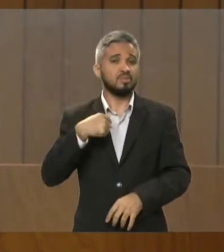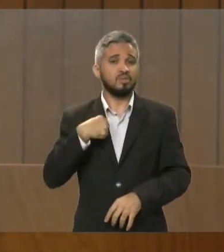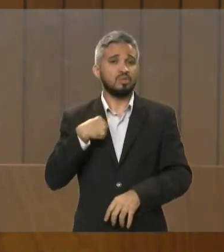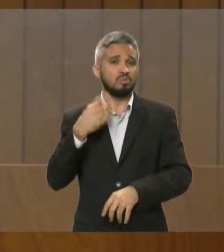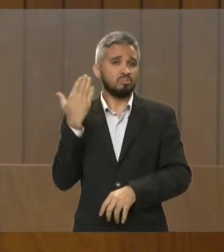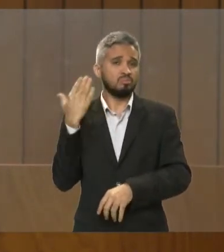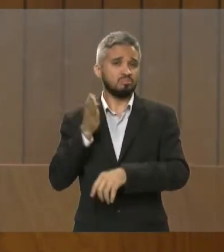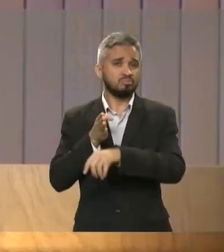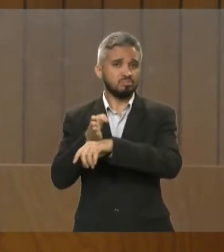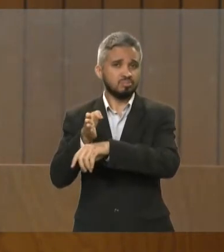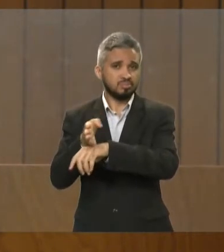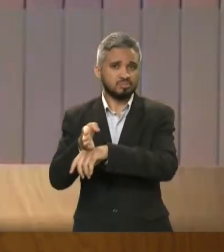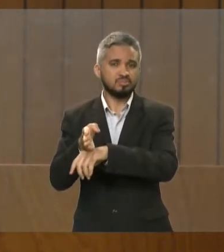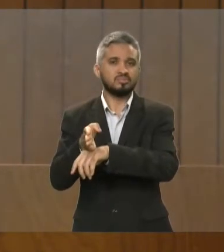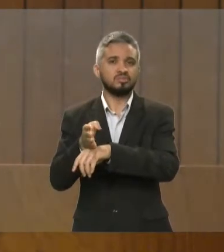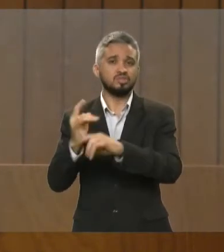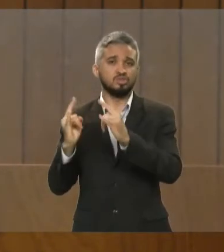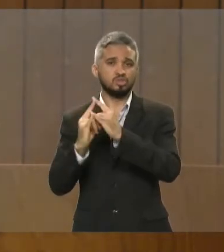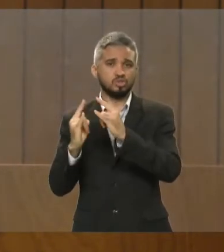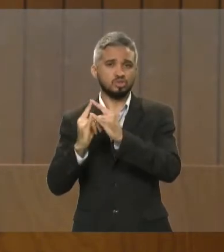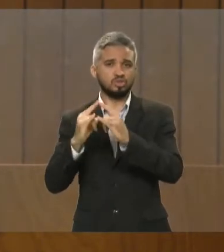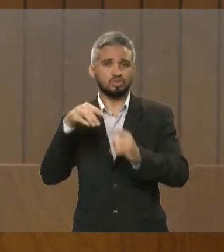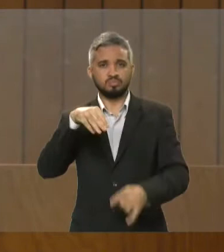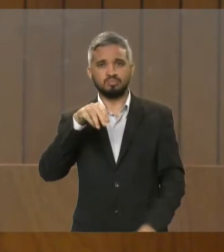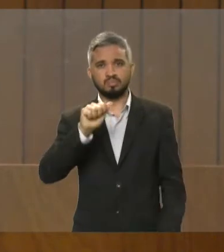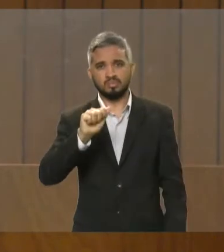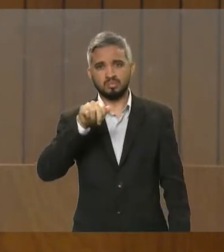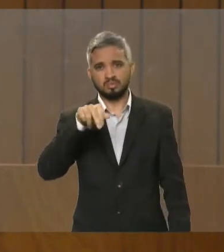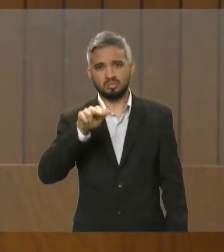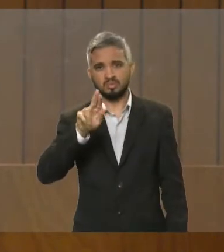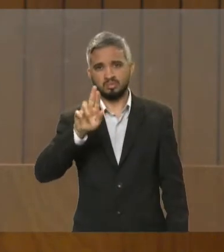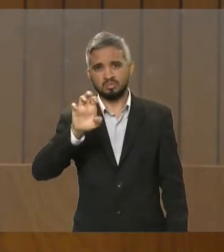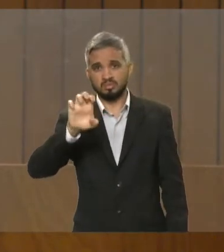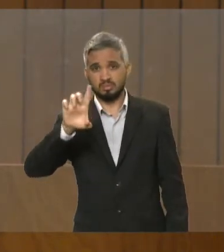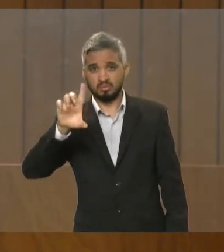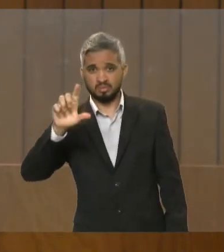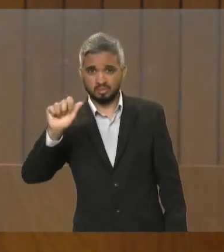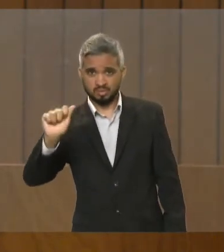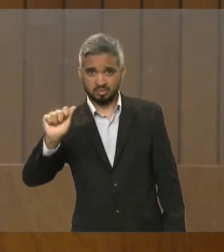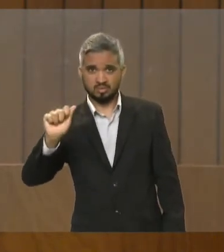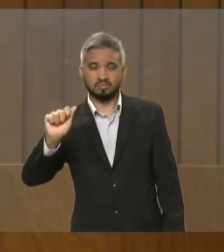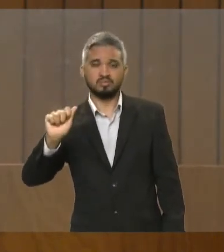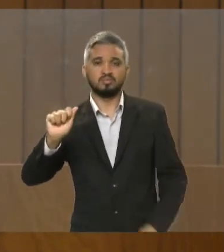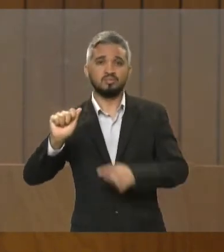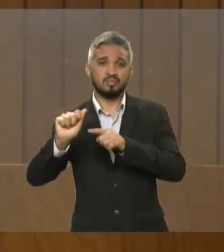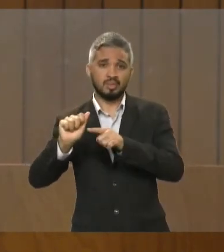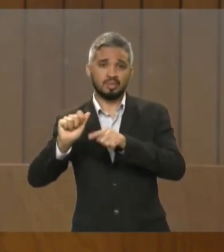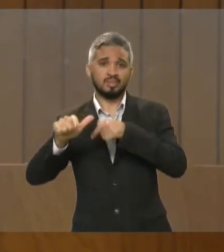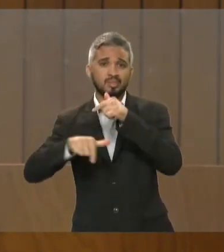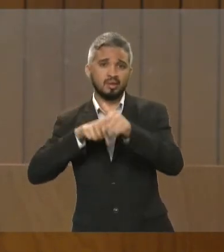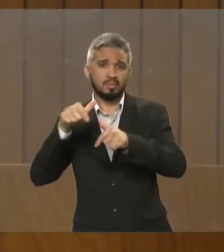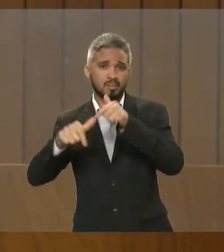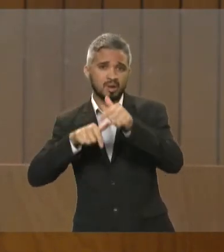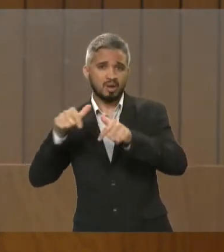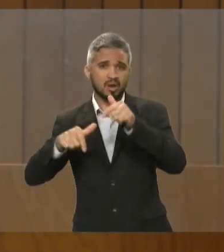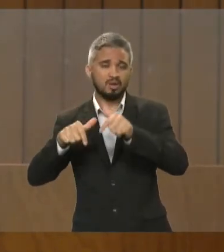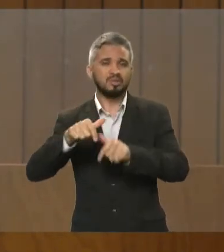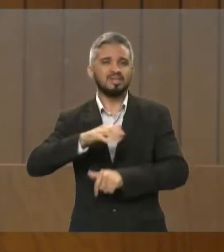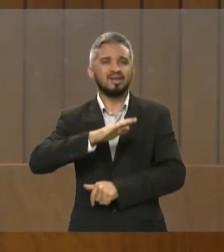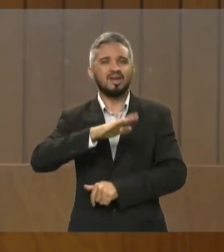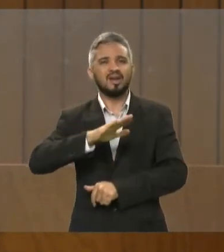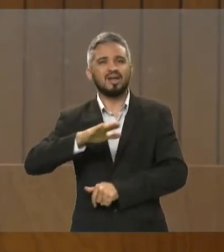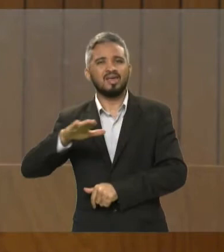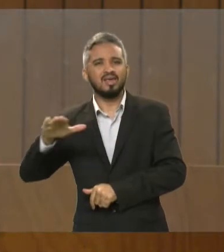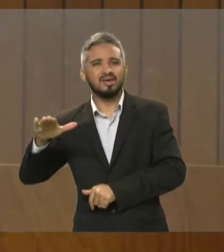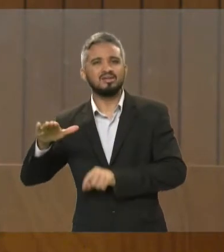Manuela. O Instituto Manuela, ele trabalha com as crianças prematuras.